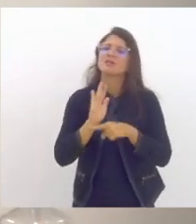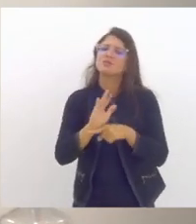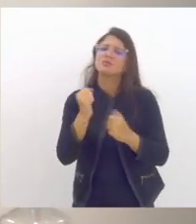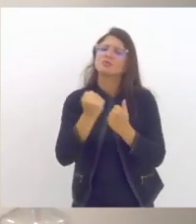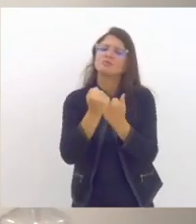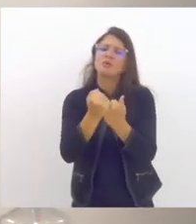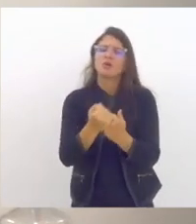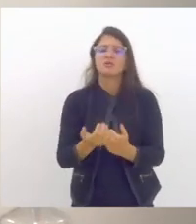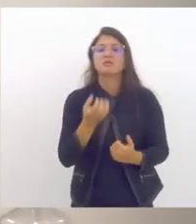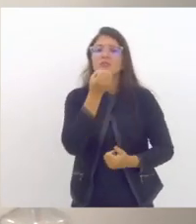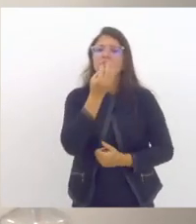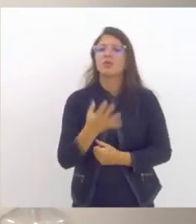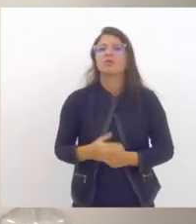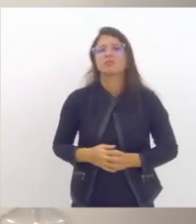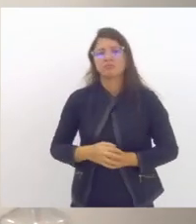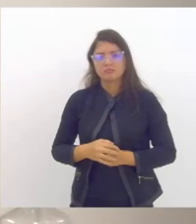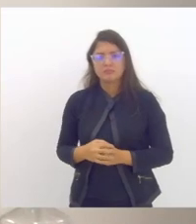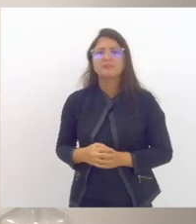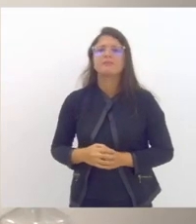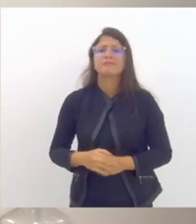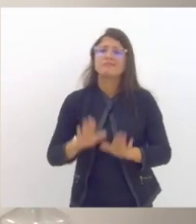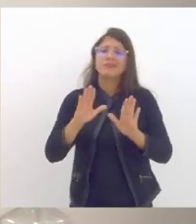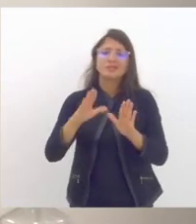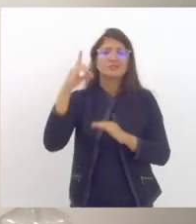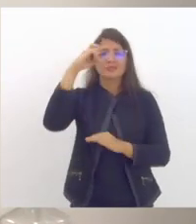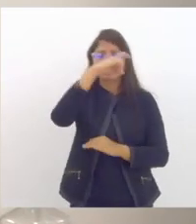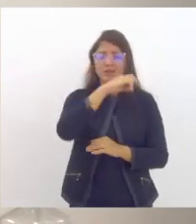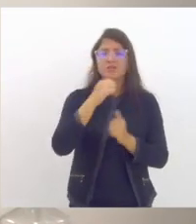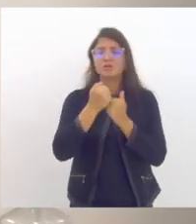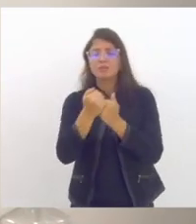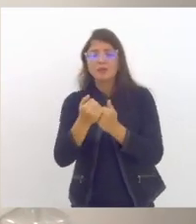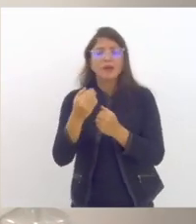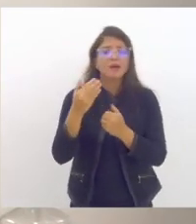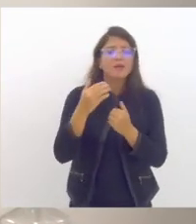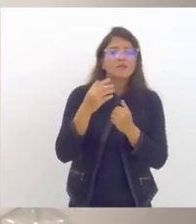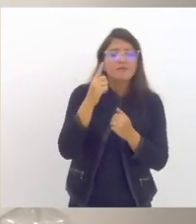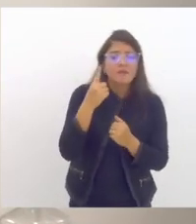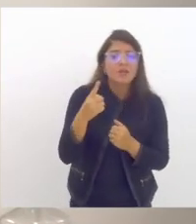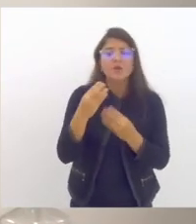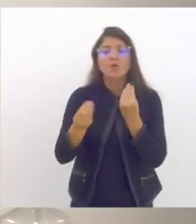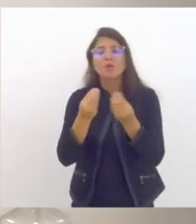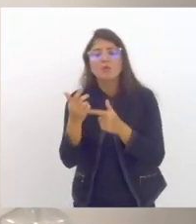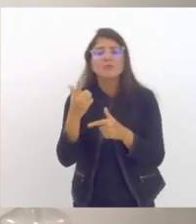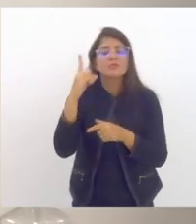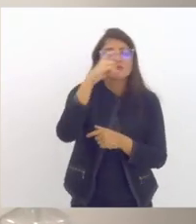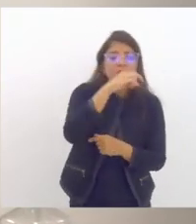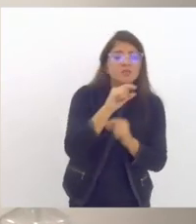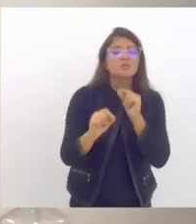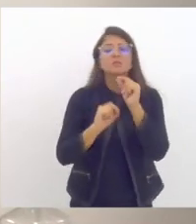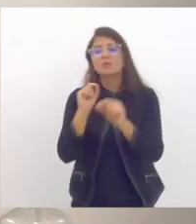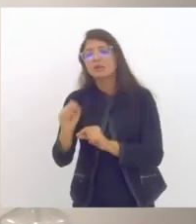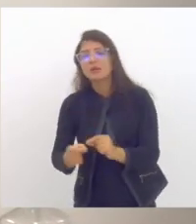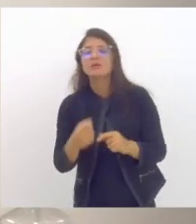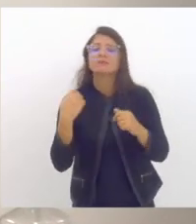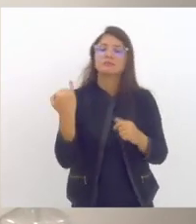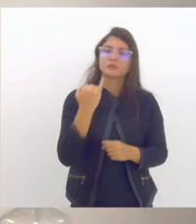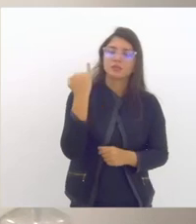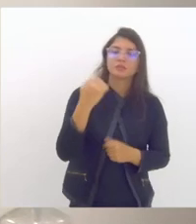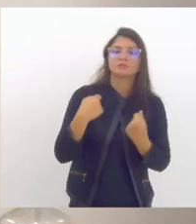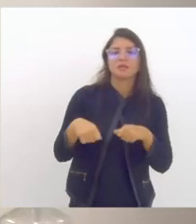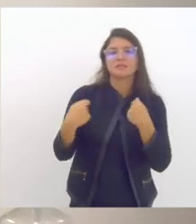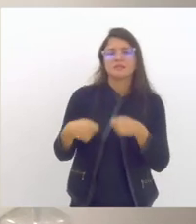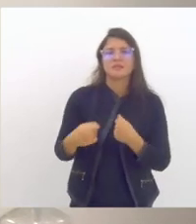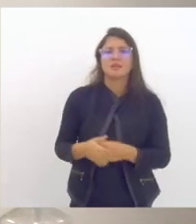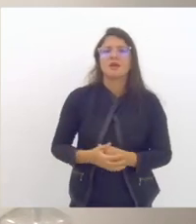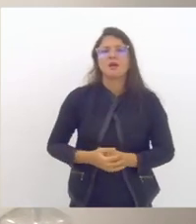mas esse suporte acaba tendo dificuldade para acompanhar mais de perto os desafios que estão colocados no cotidiano